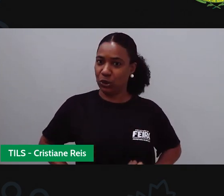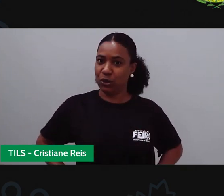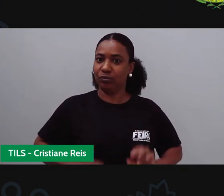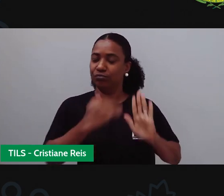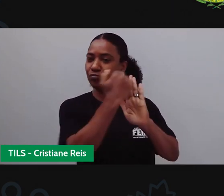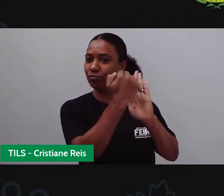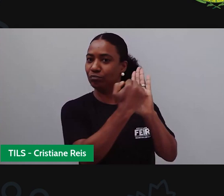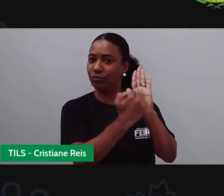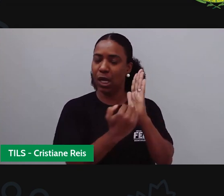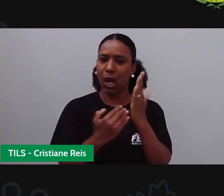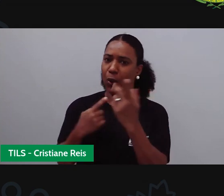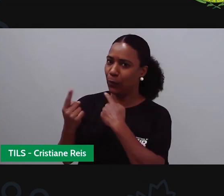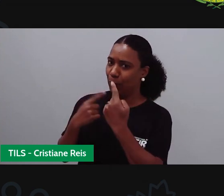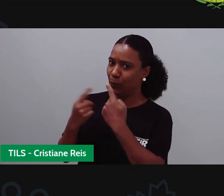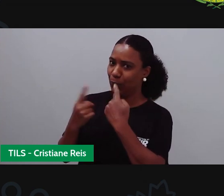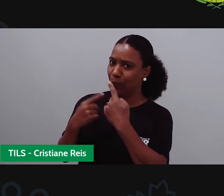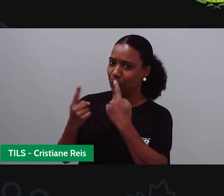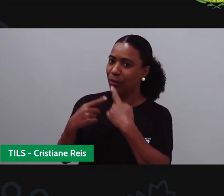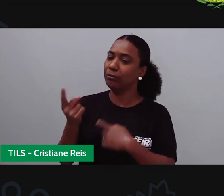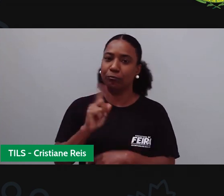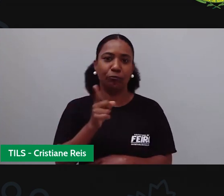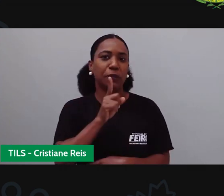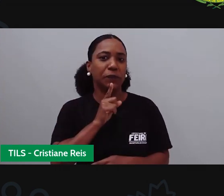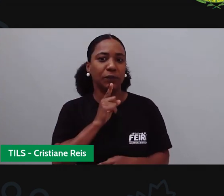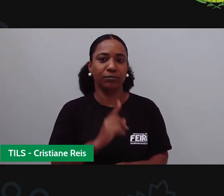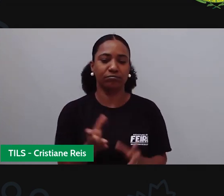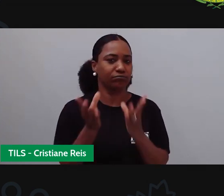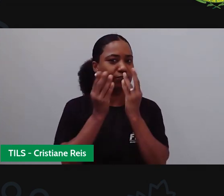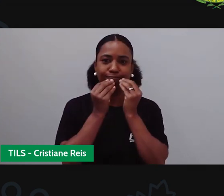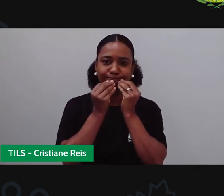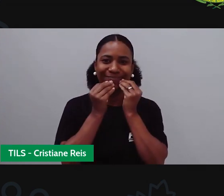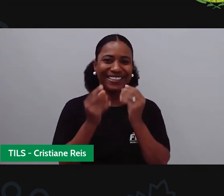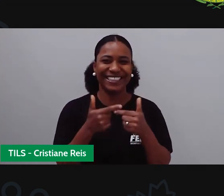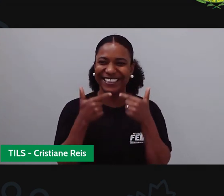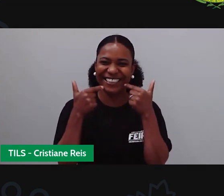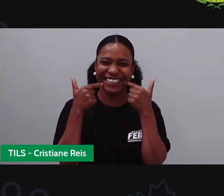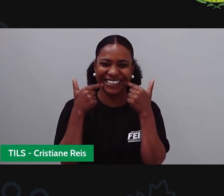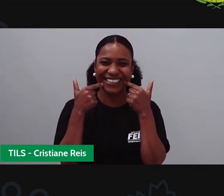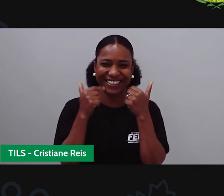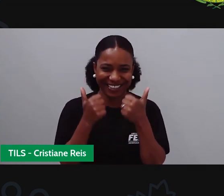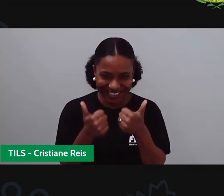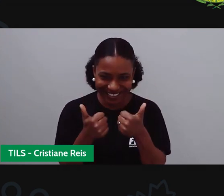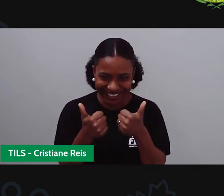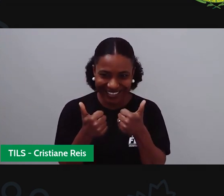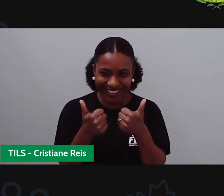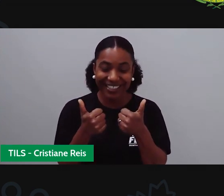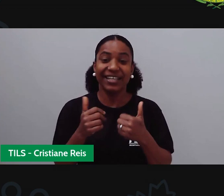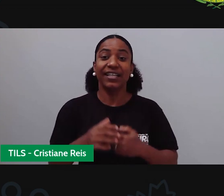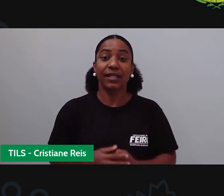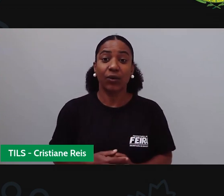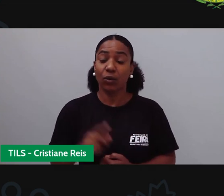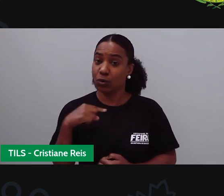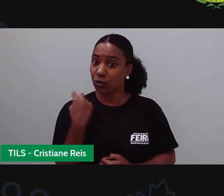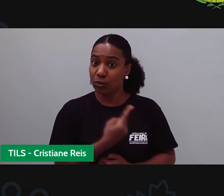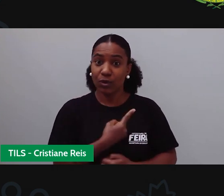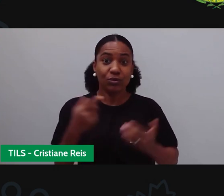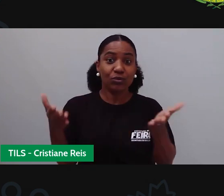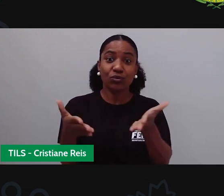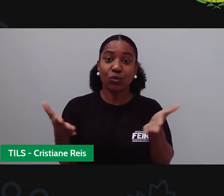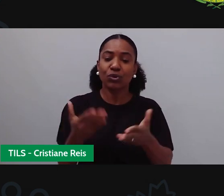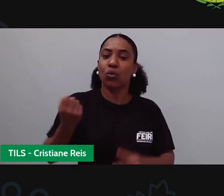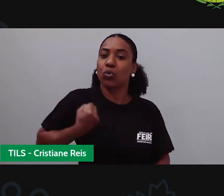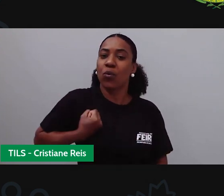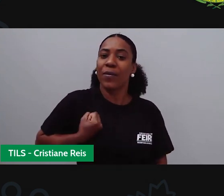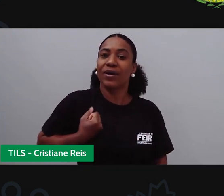persistente, tá? E ela vai, pelo menos, tirar um riso aí de Cris, tá? Então, nossa aula de número